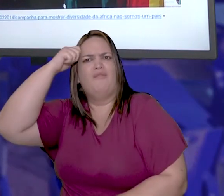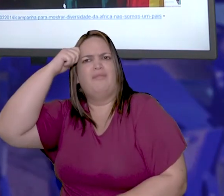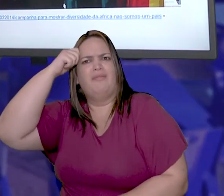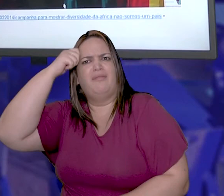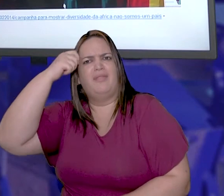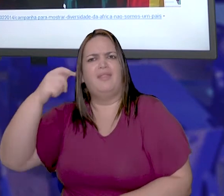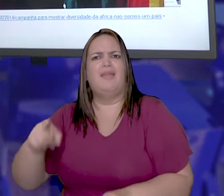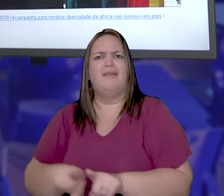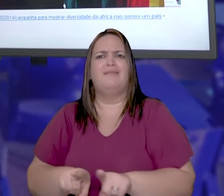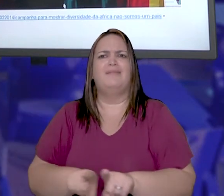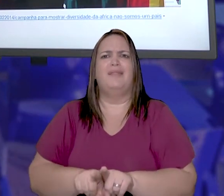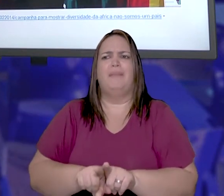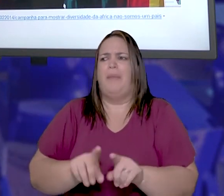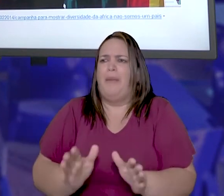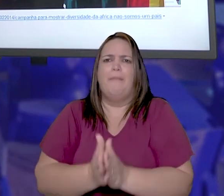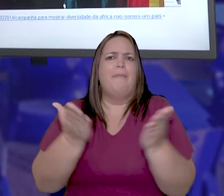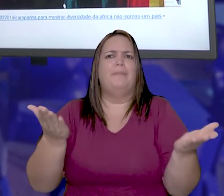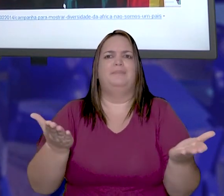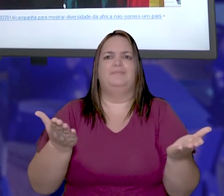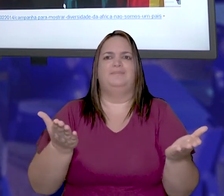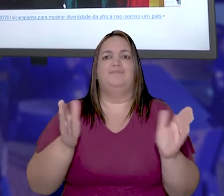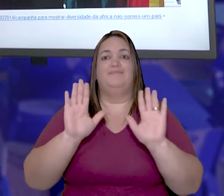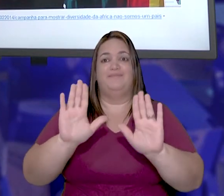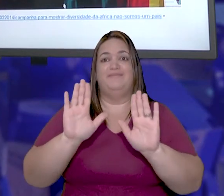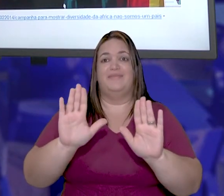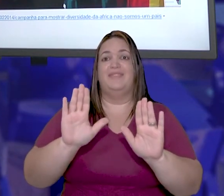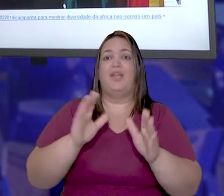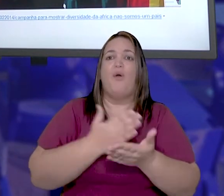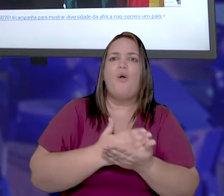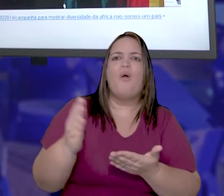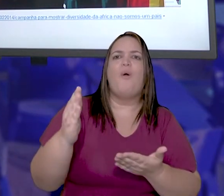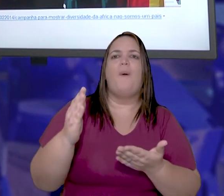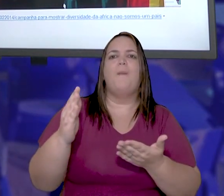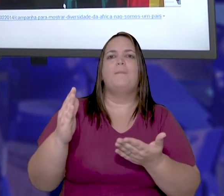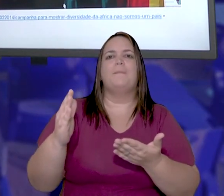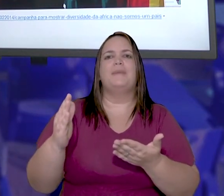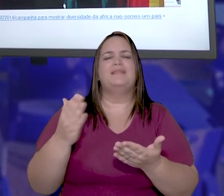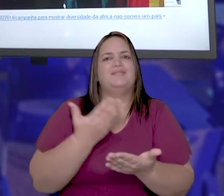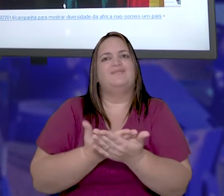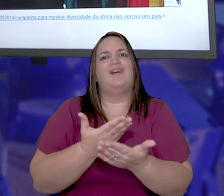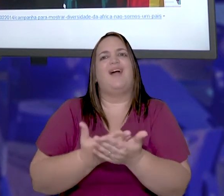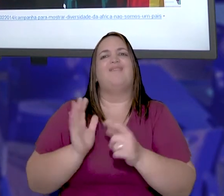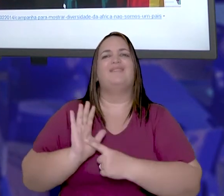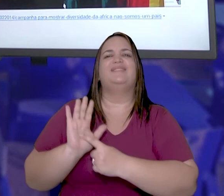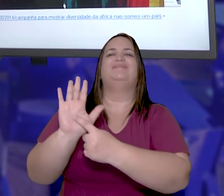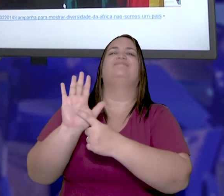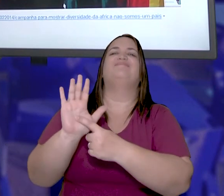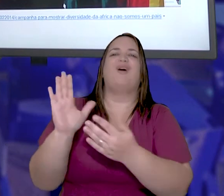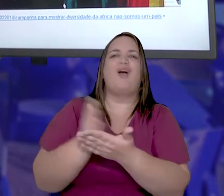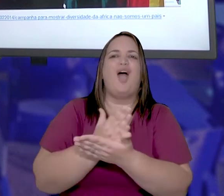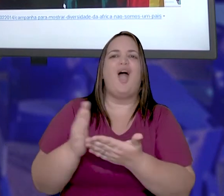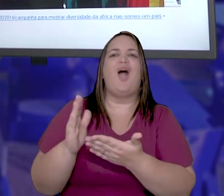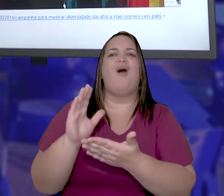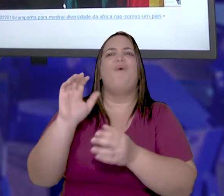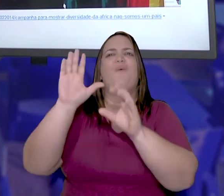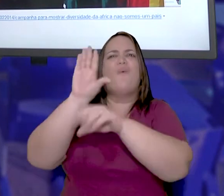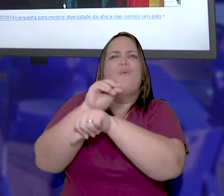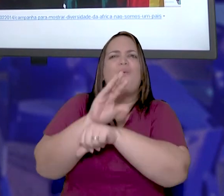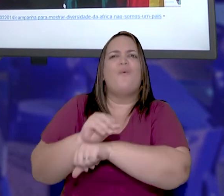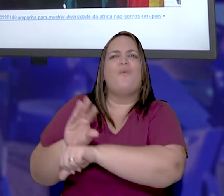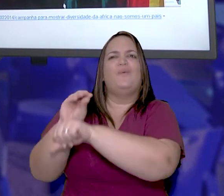através da savana, de uma população negra e de uma população pobre. Por isso,